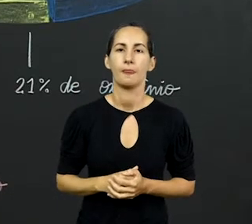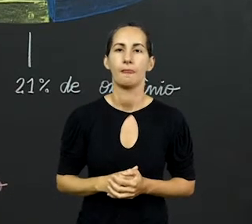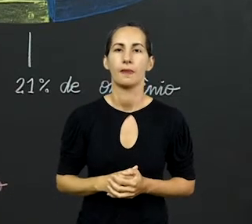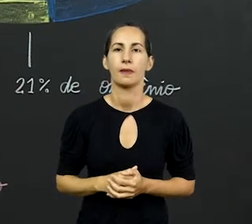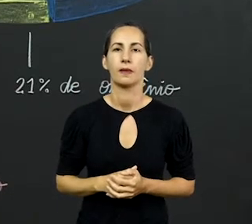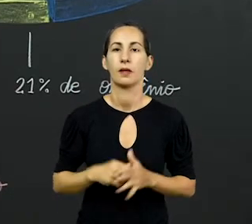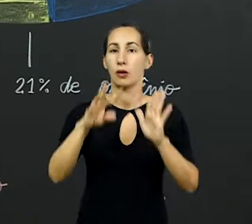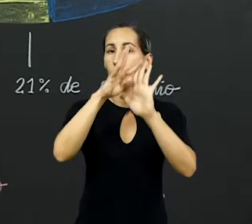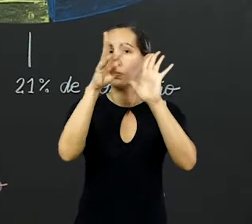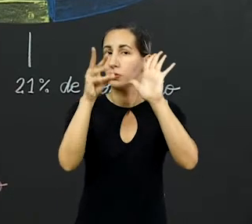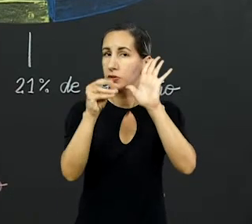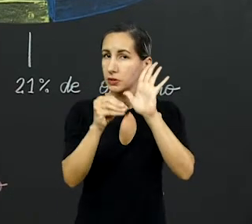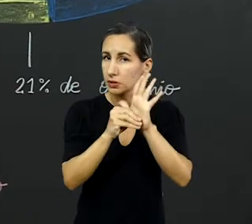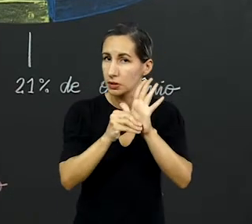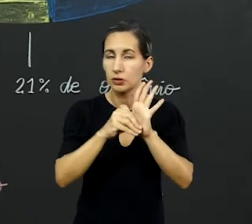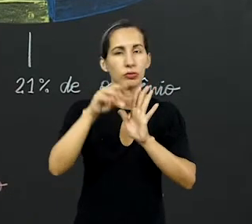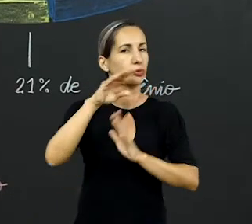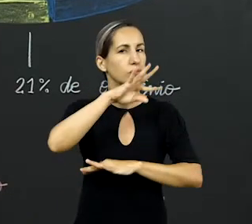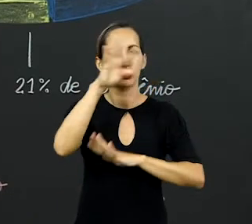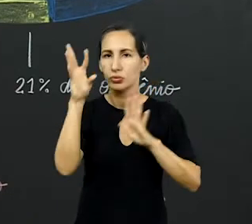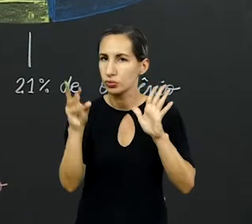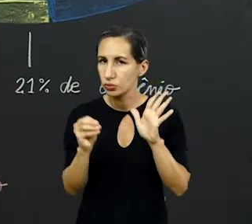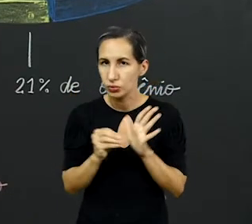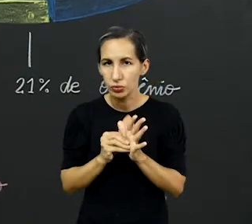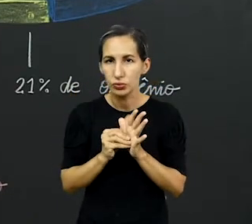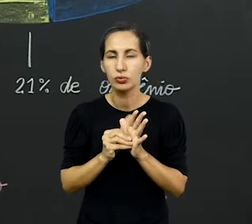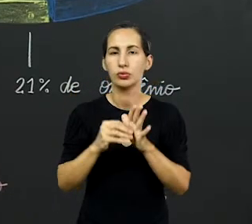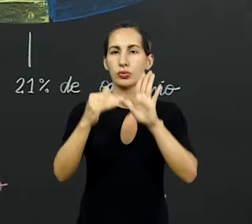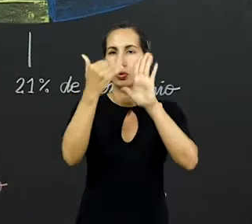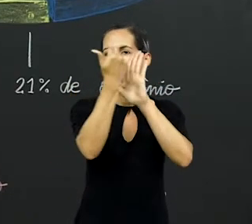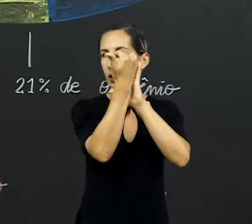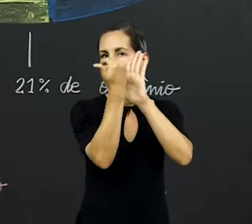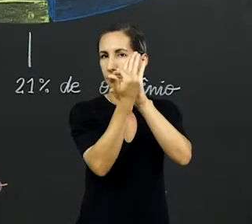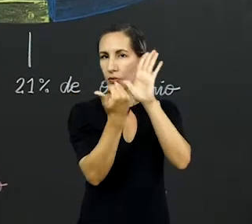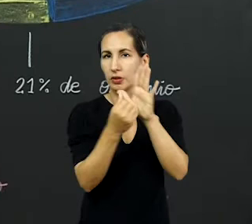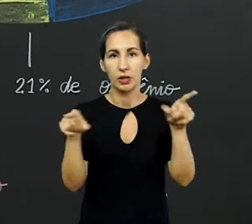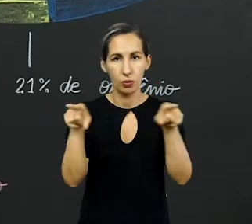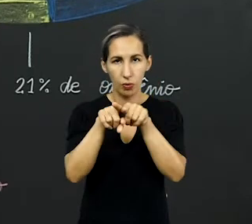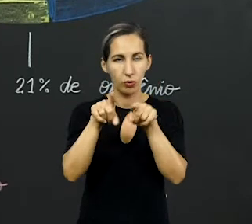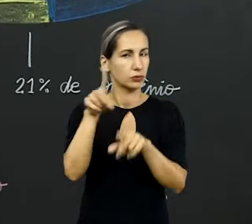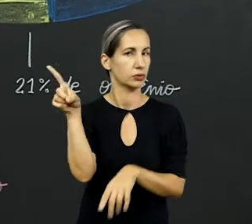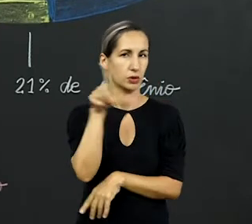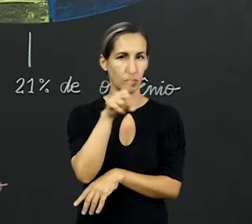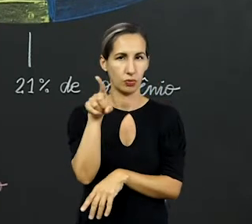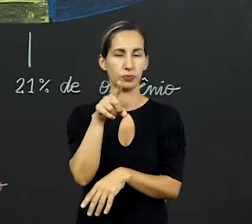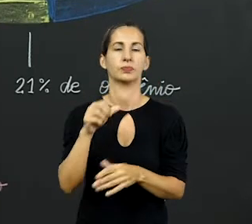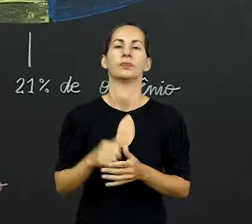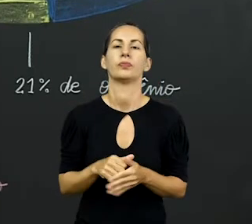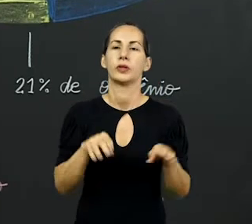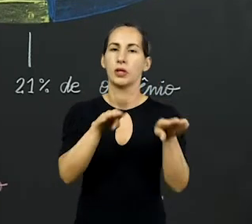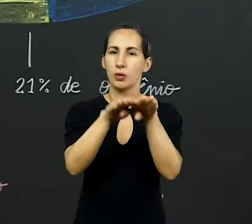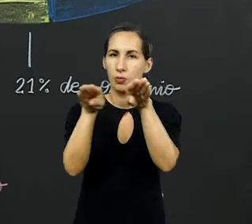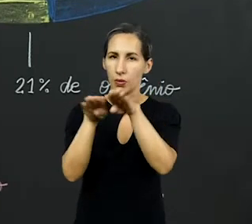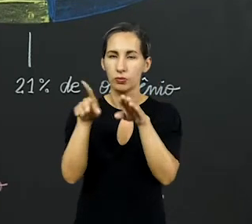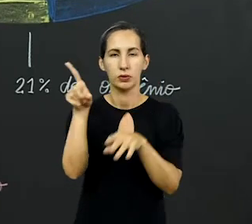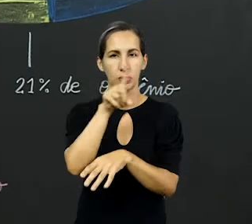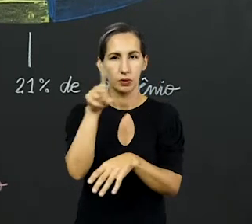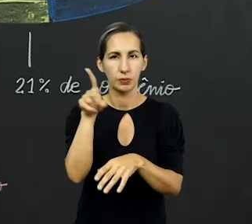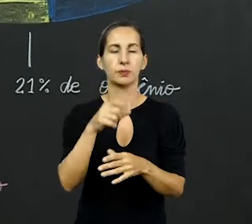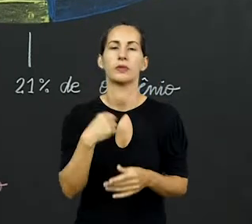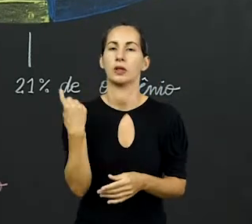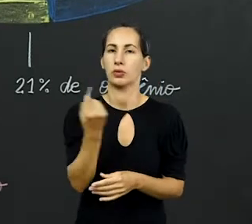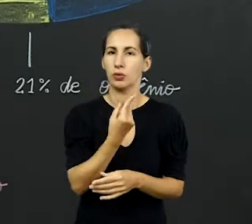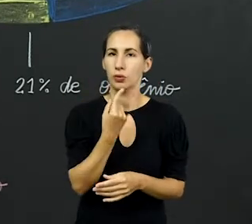A composição de todas as camadas da atmosfera é igual? Não, estamos falando de qual? Da troposfera, da